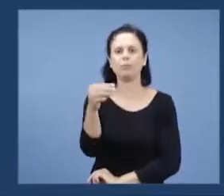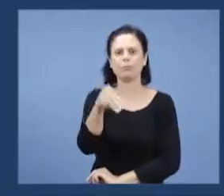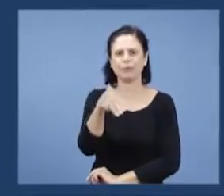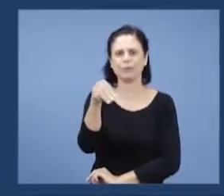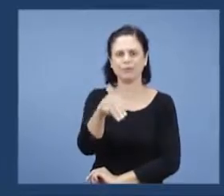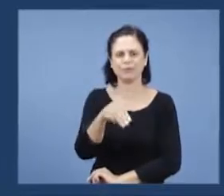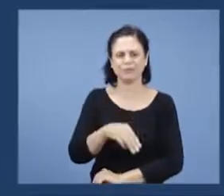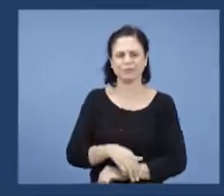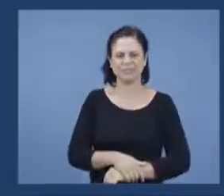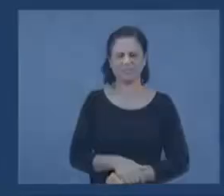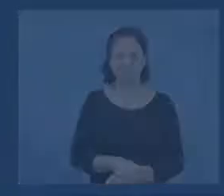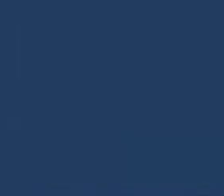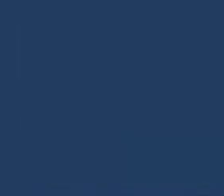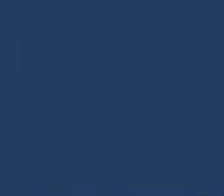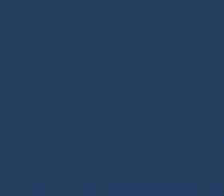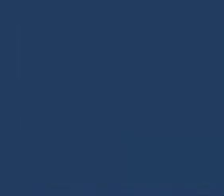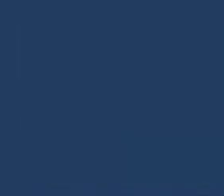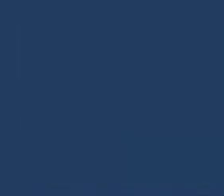Um minuto.